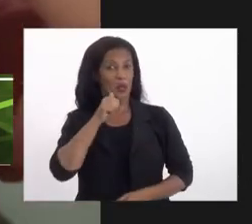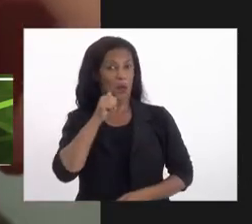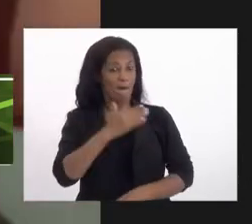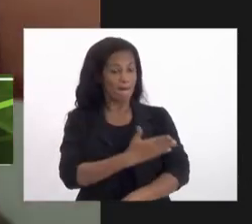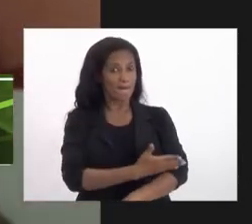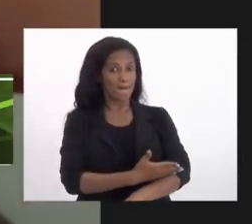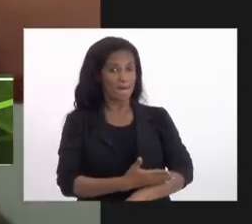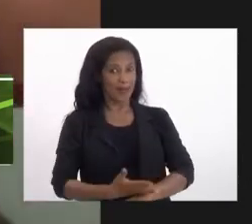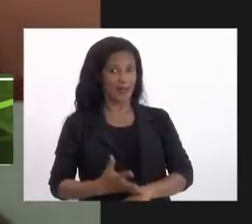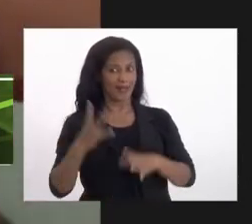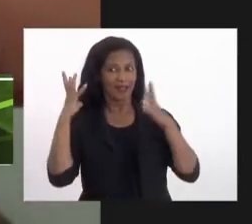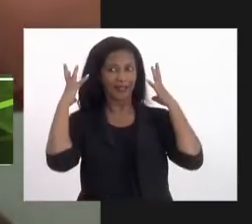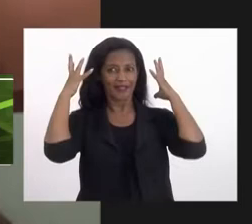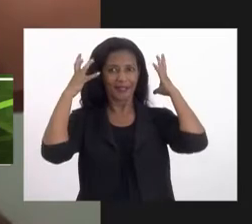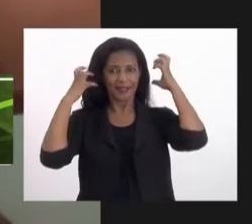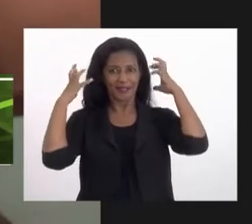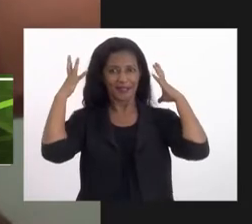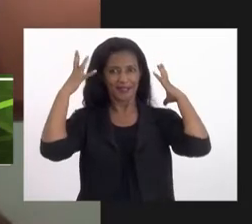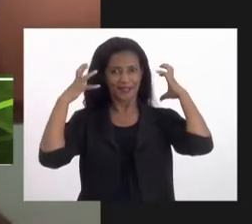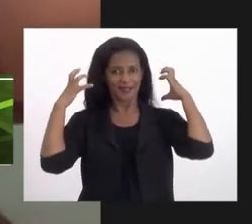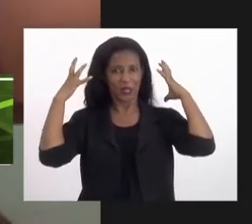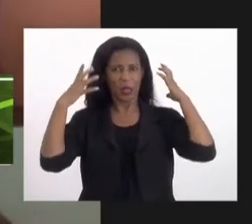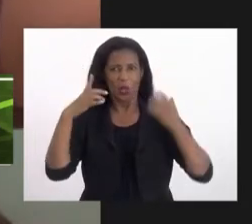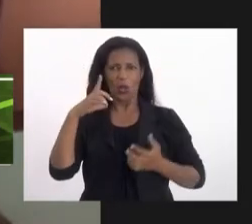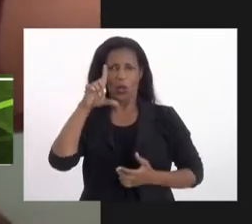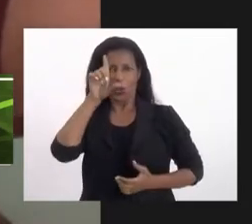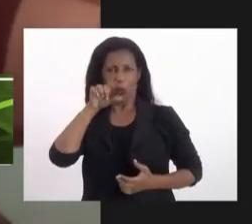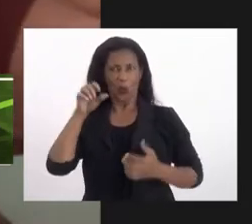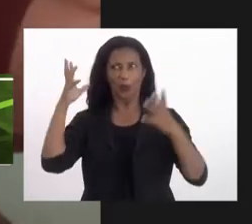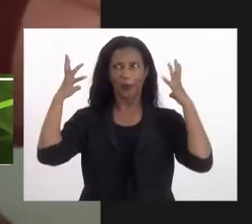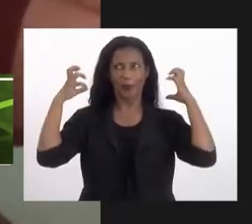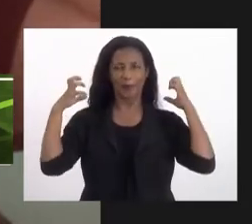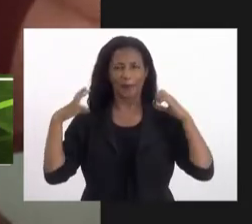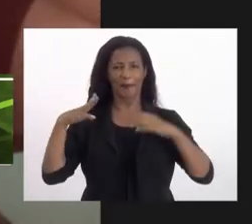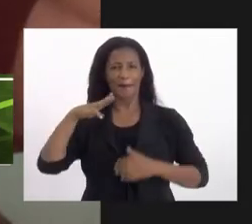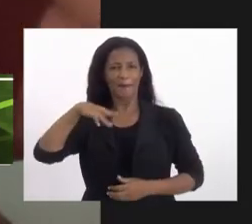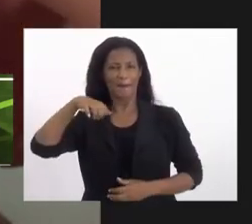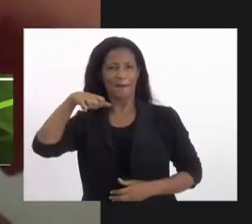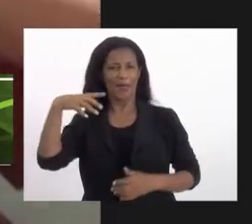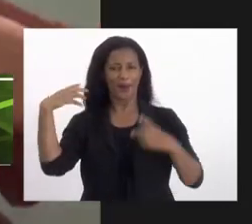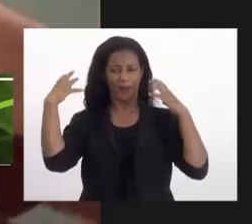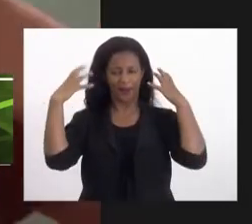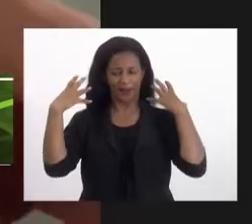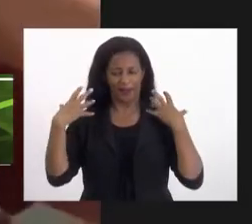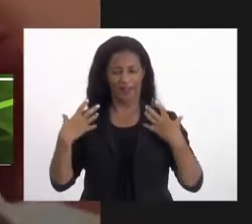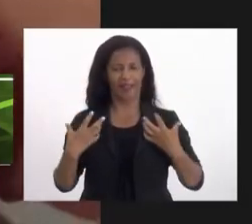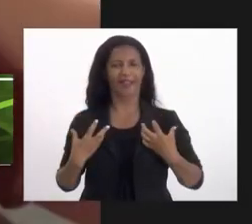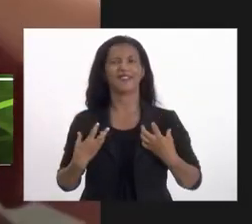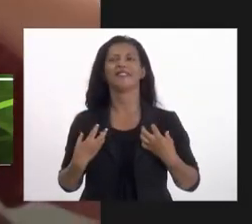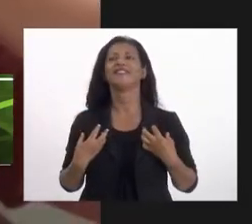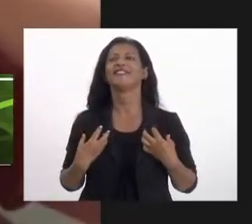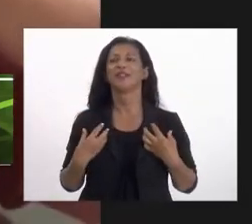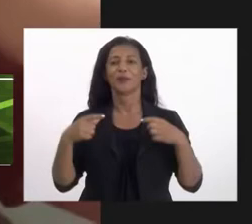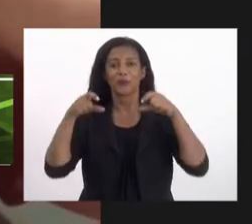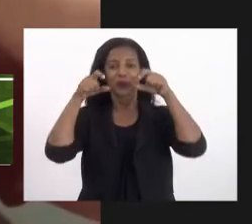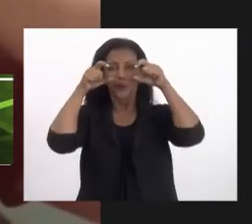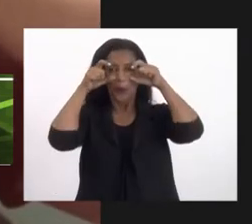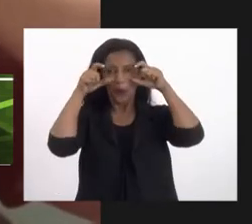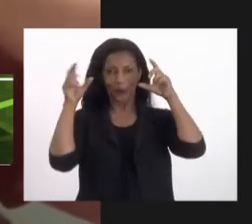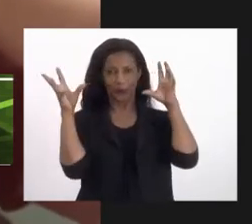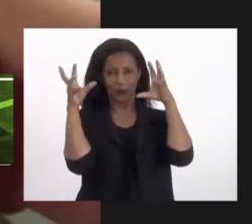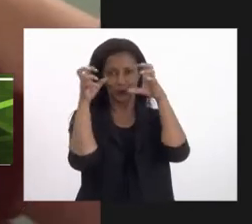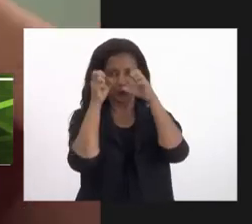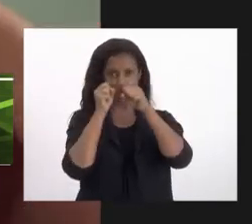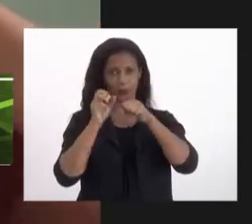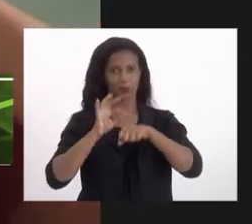branca, tenho meus cabelos, é um louro mel, é cacheado, meio desgrenhado, uso óculos escuros